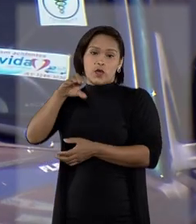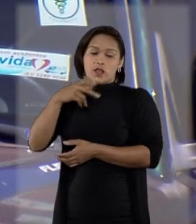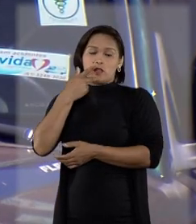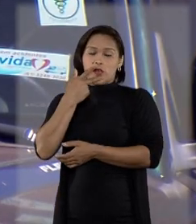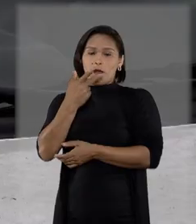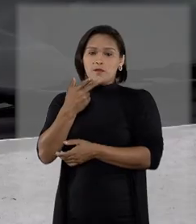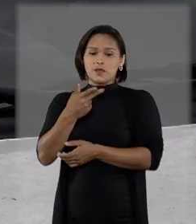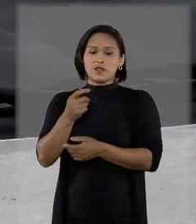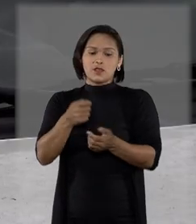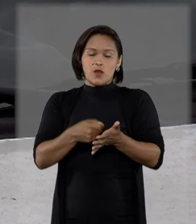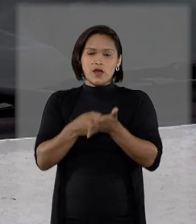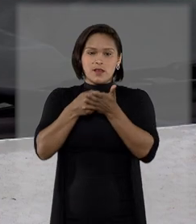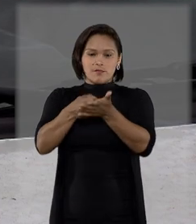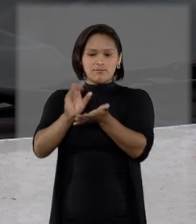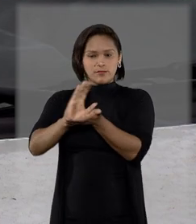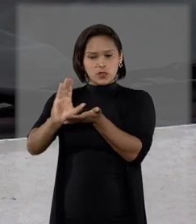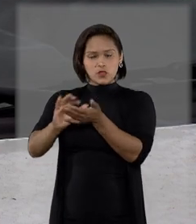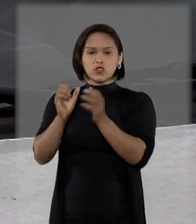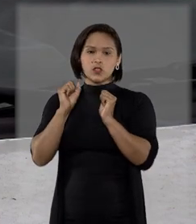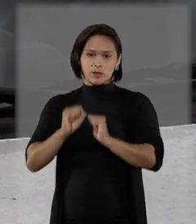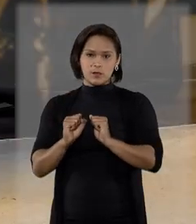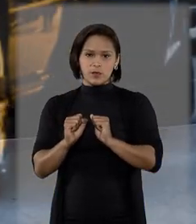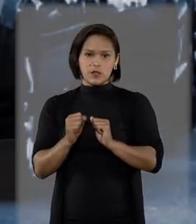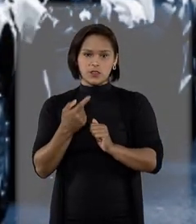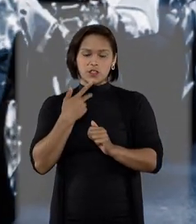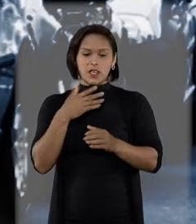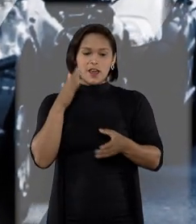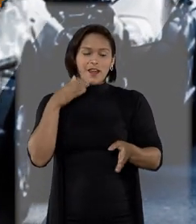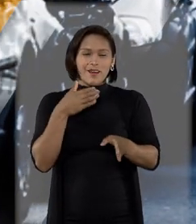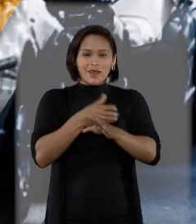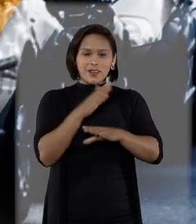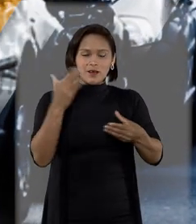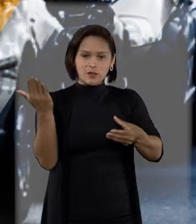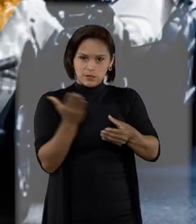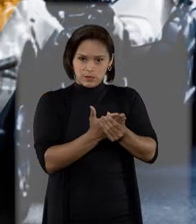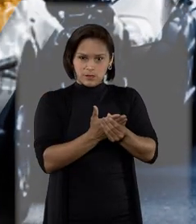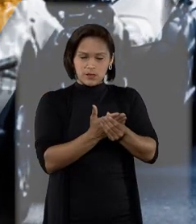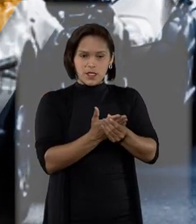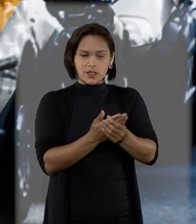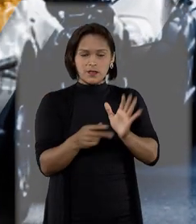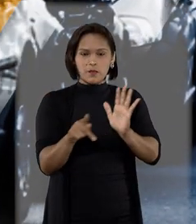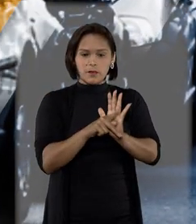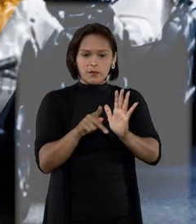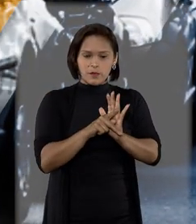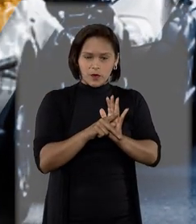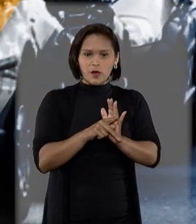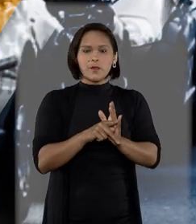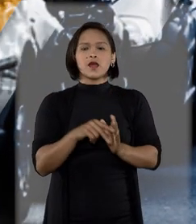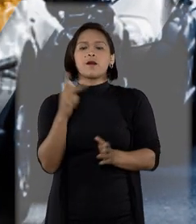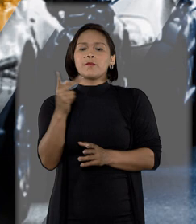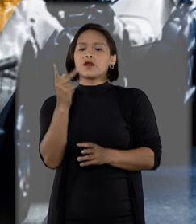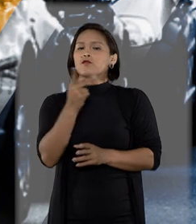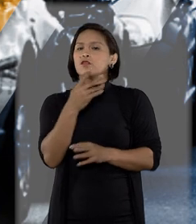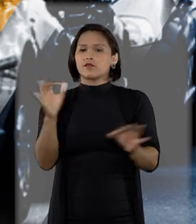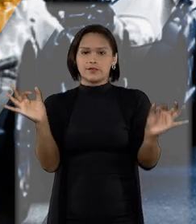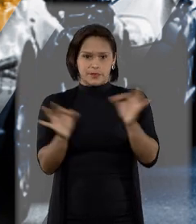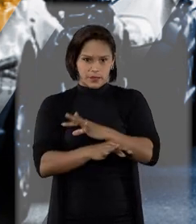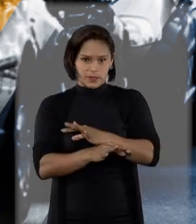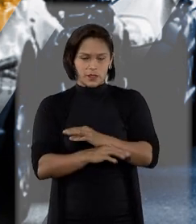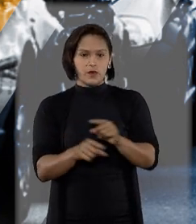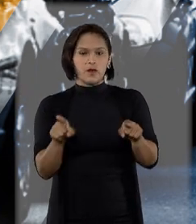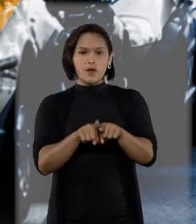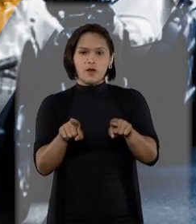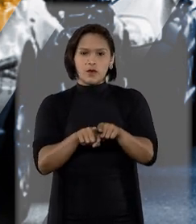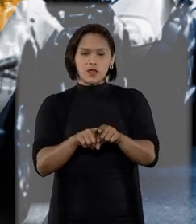financiamento, ou seja, aquele que emprestou o dinheiro, pode entrar com uma ação de execução para que o saldo devedor seja totalmente